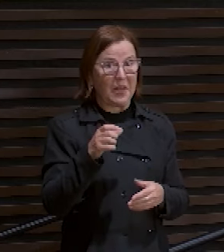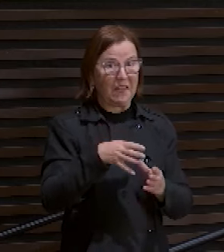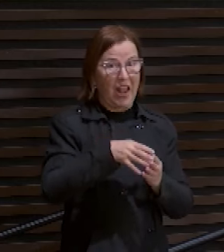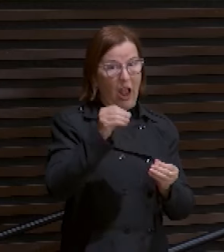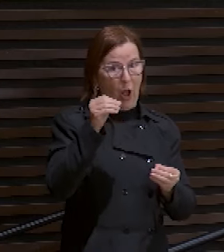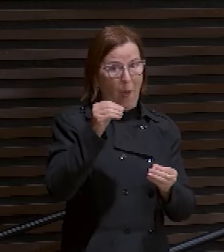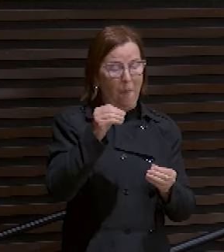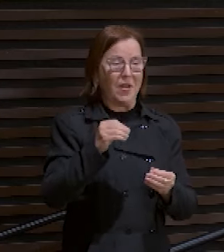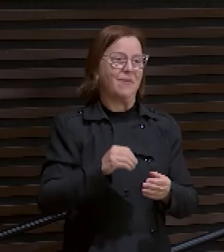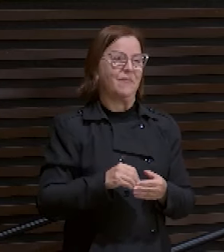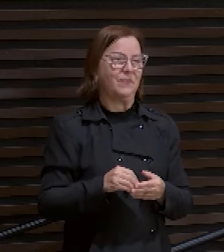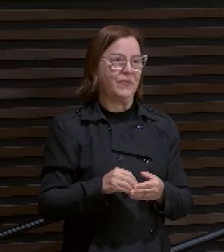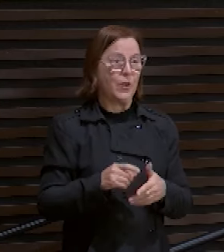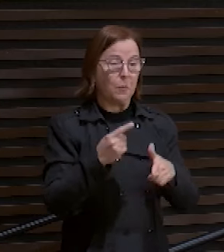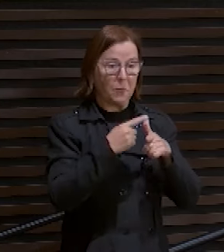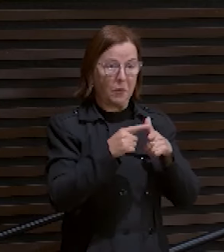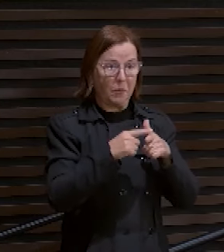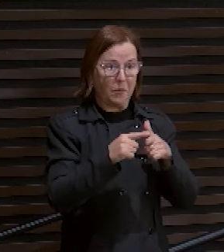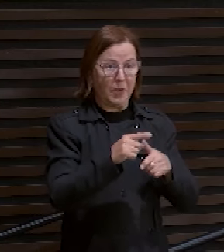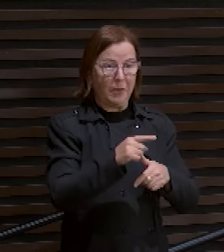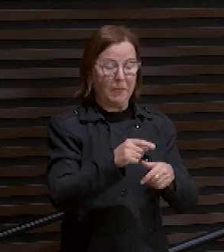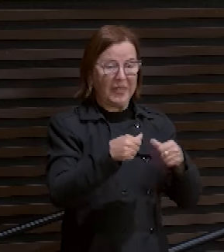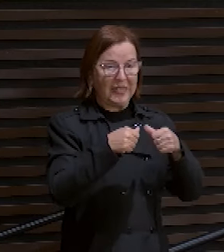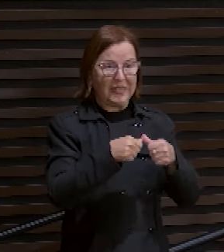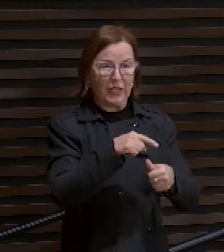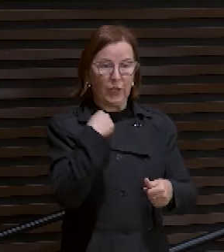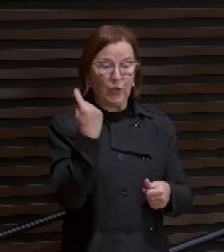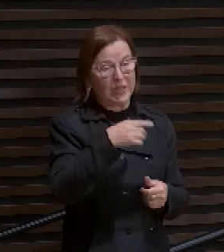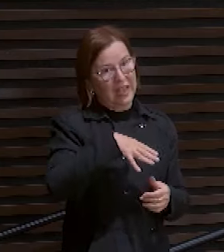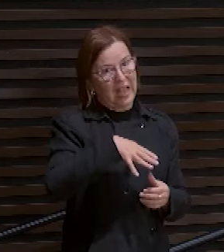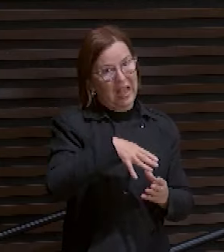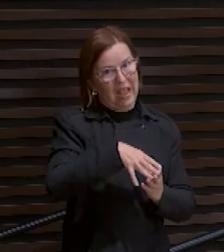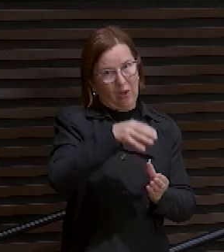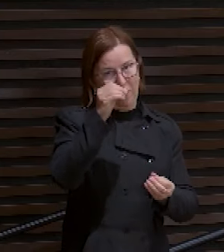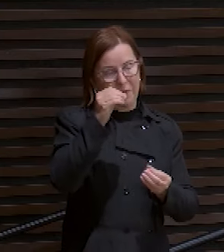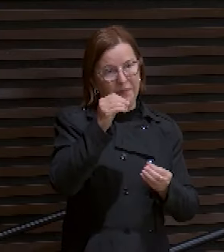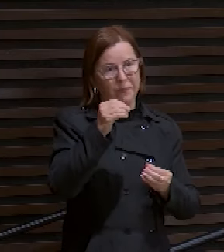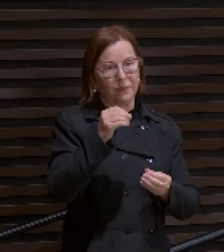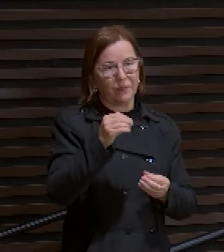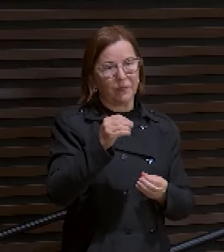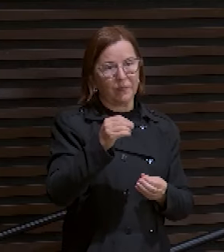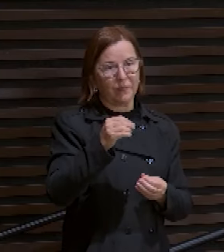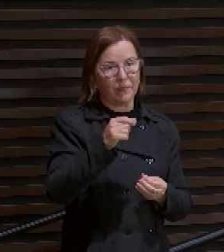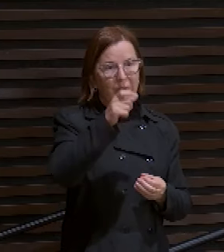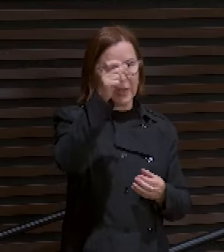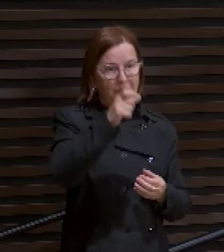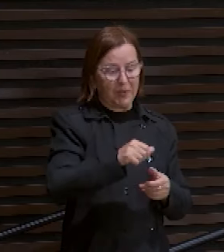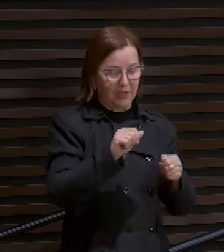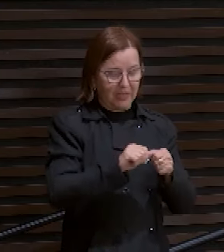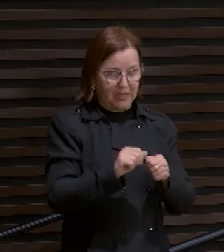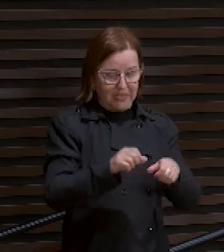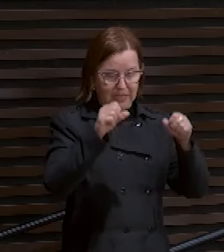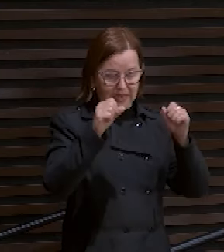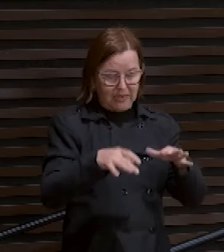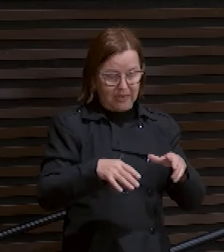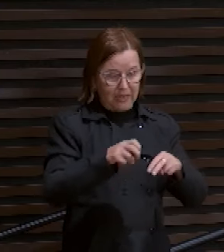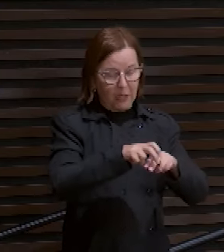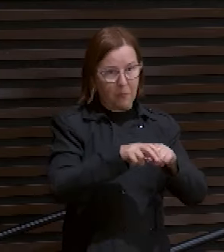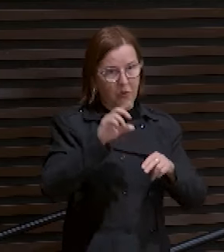O problema nosso está na nossa alma. Espírito, o ser humano foi criado por Deus. Desculpa os